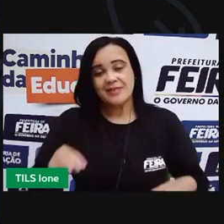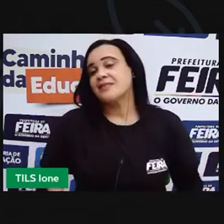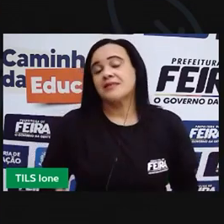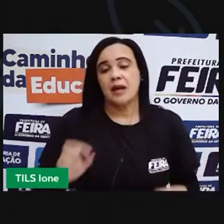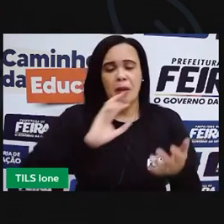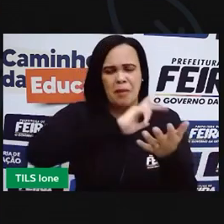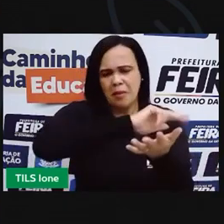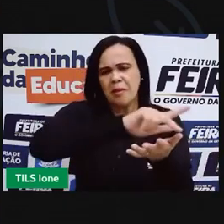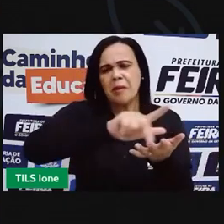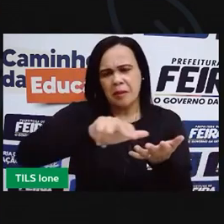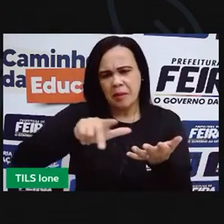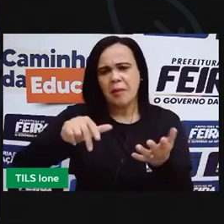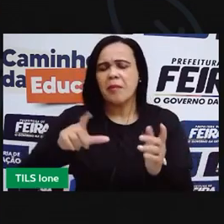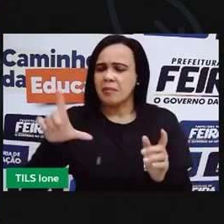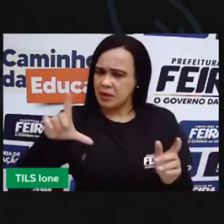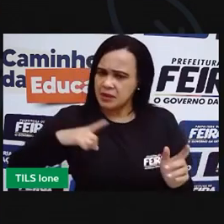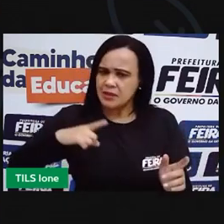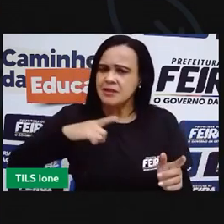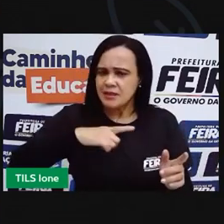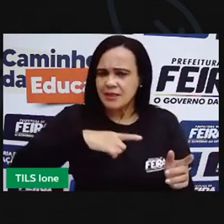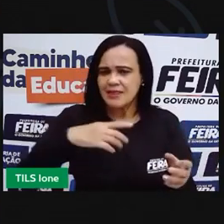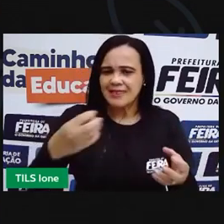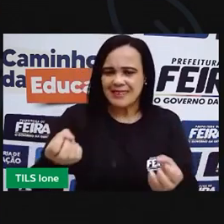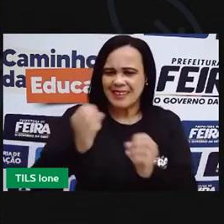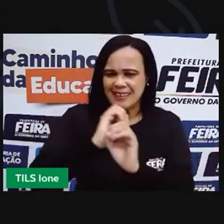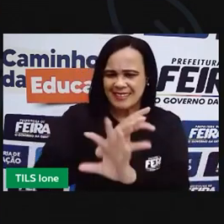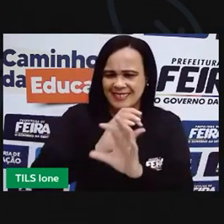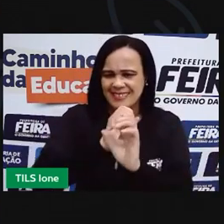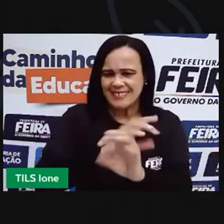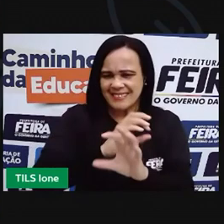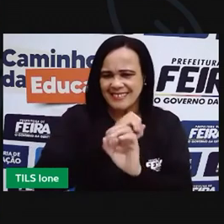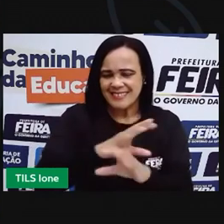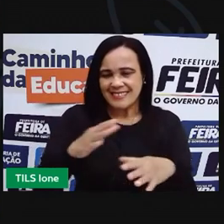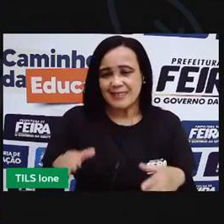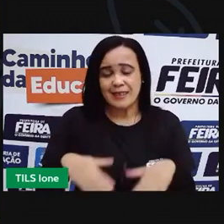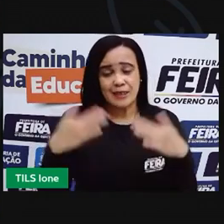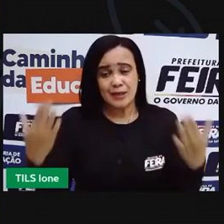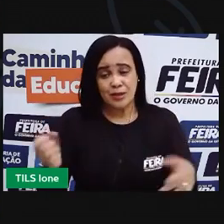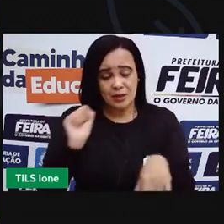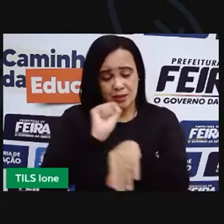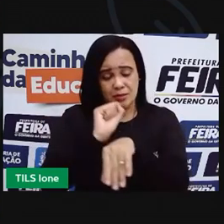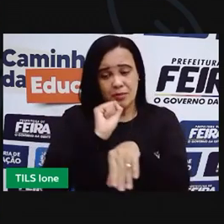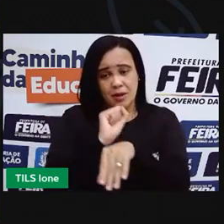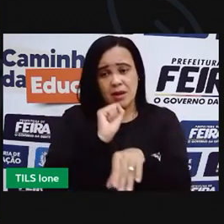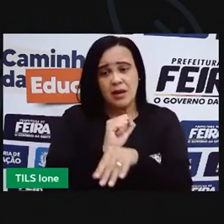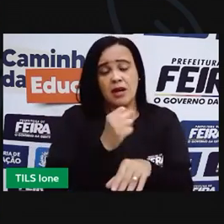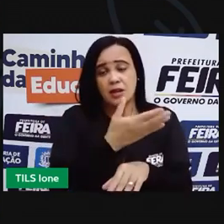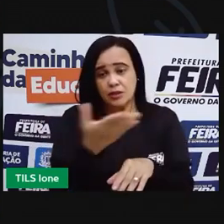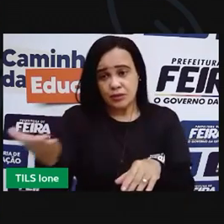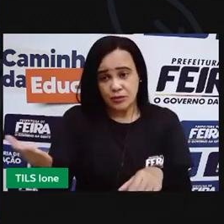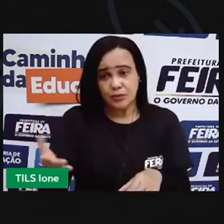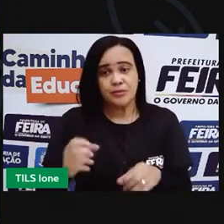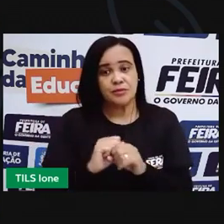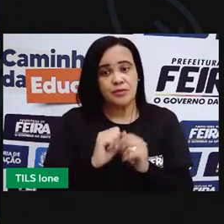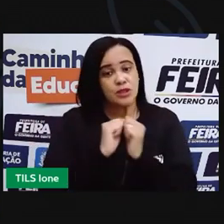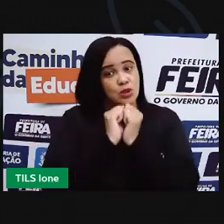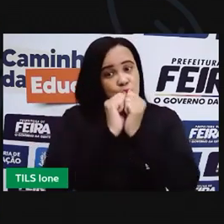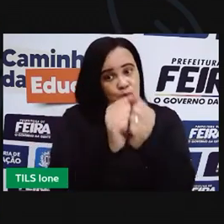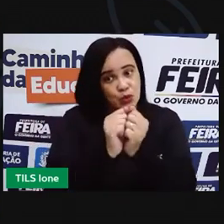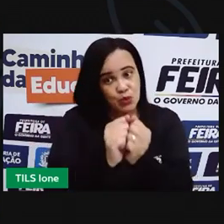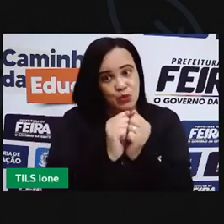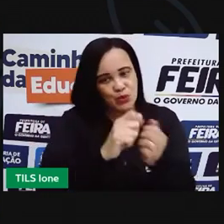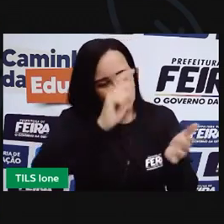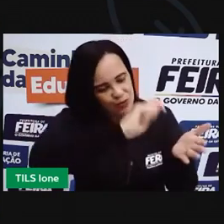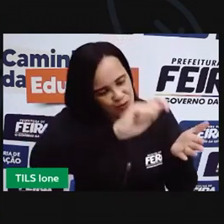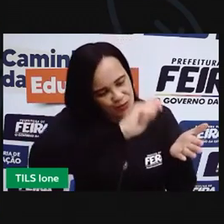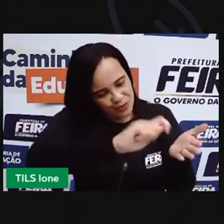Eu espero que você tenha conseguido acompanhar a escrita de cada mundo daquelas fábulas e que tenha ficado